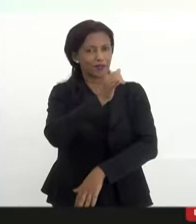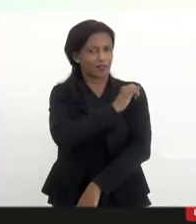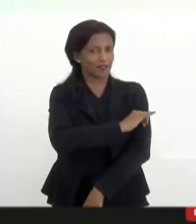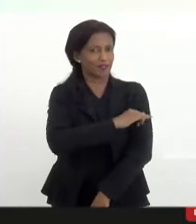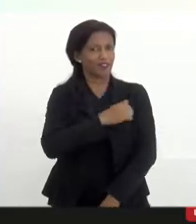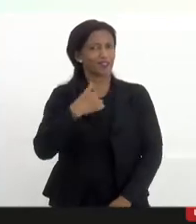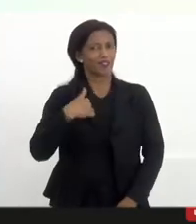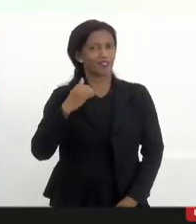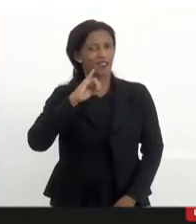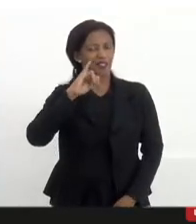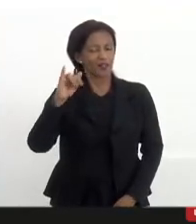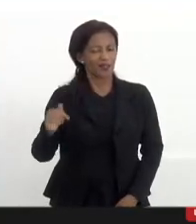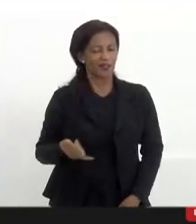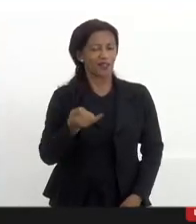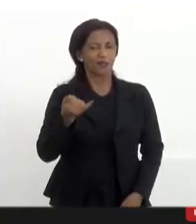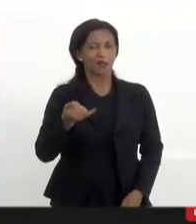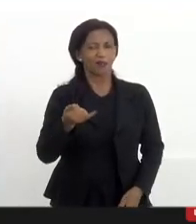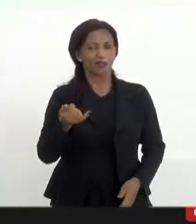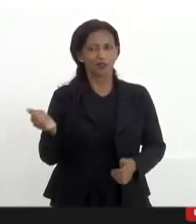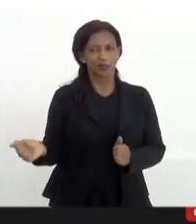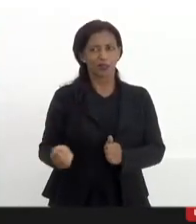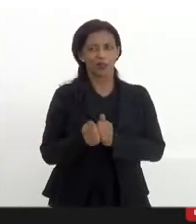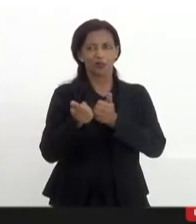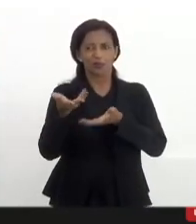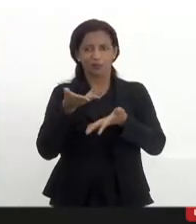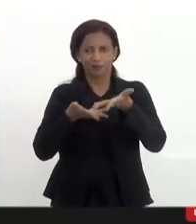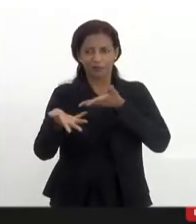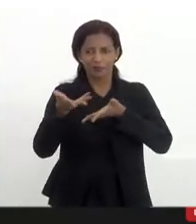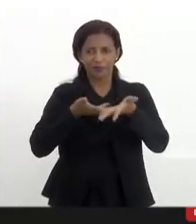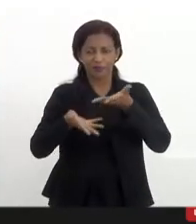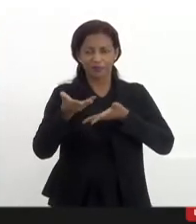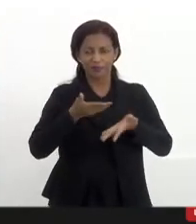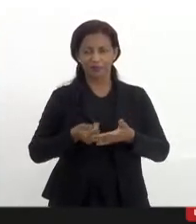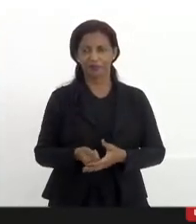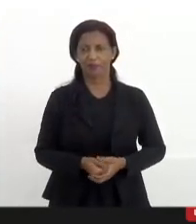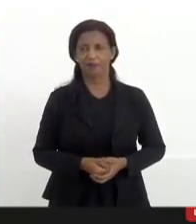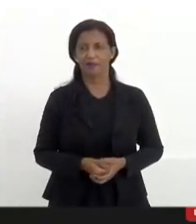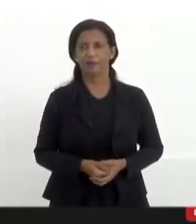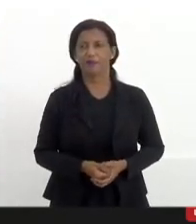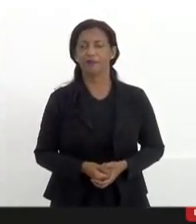oportunidade de ter muitas lutas por aí, inclusive participando de uma...